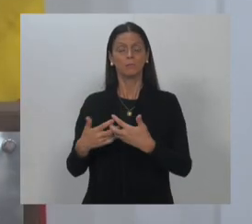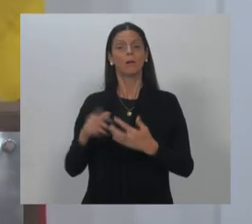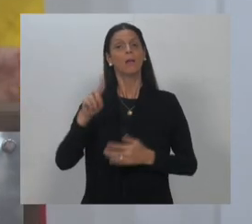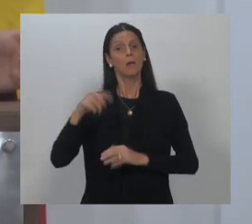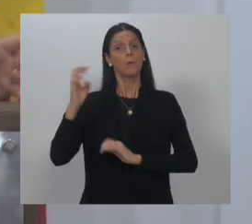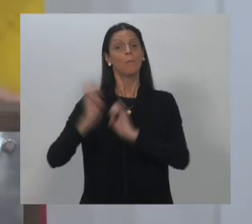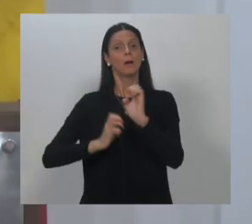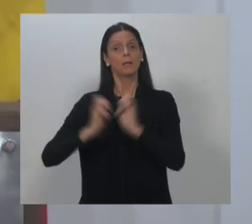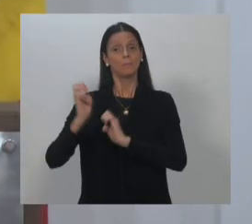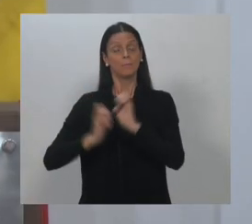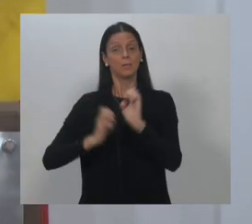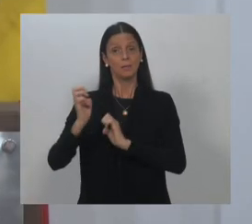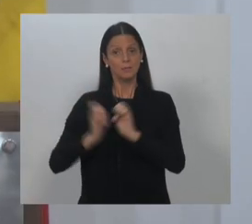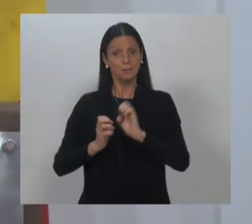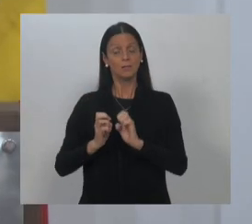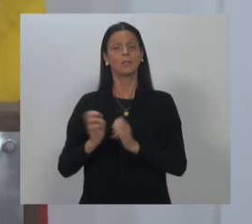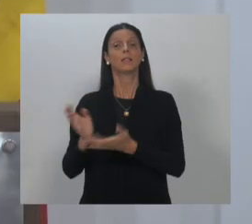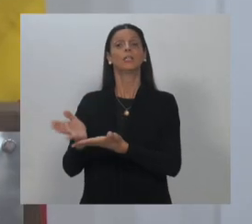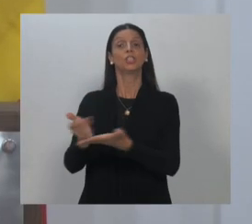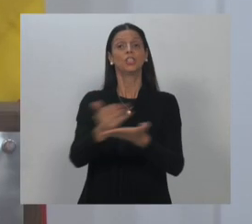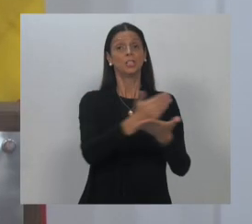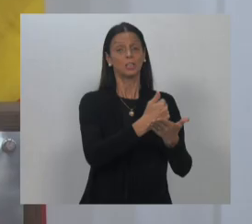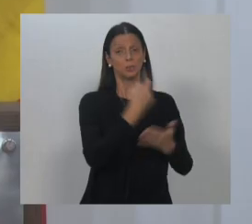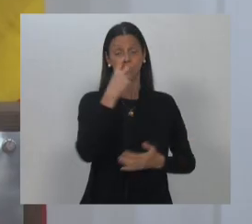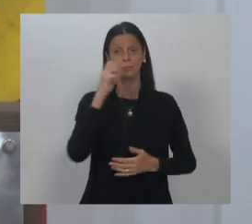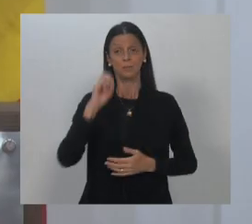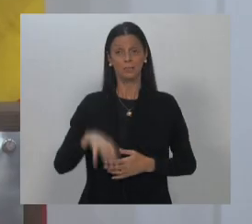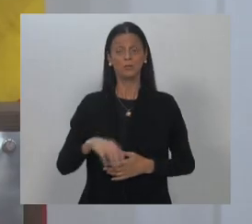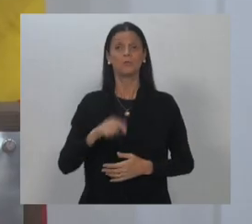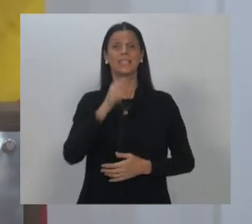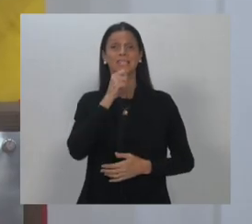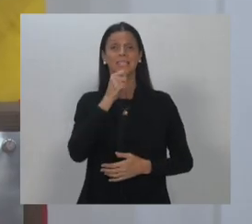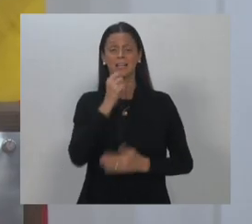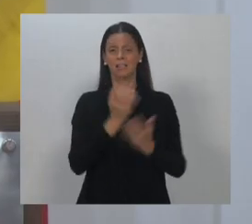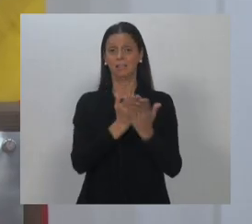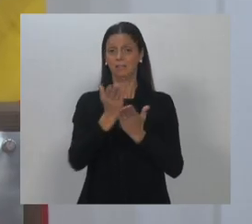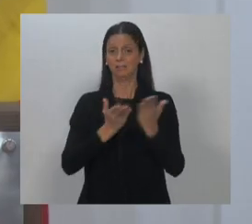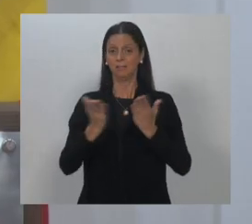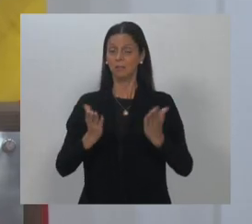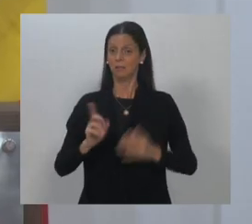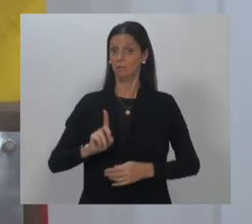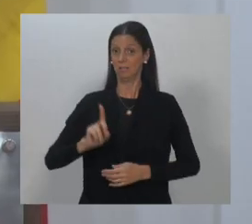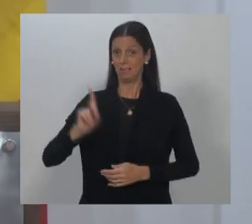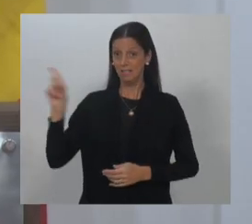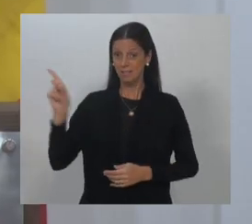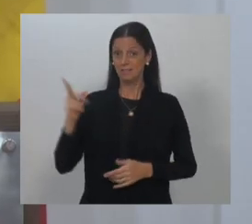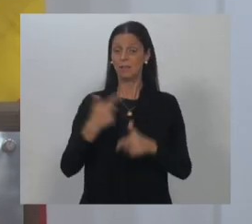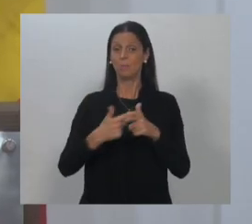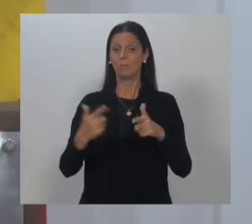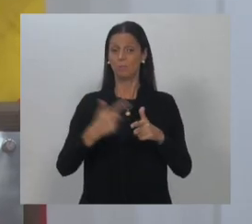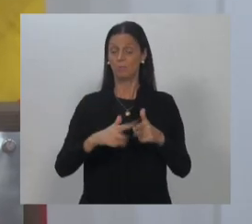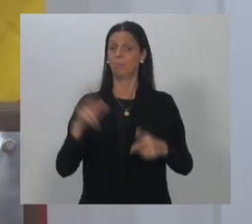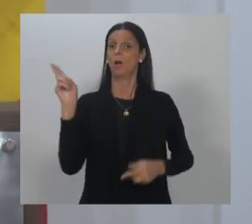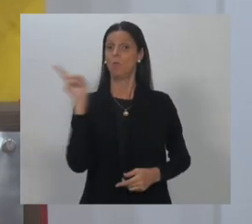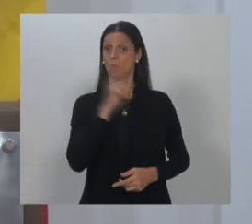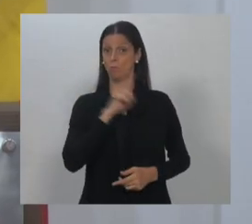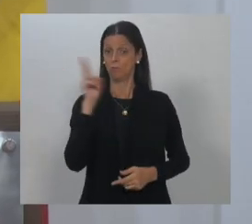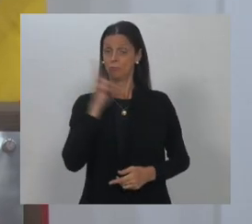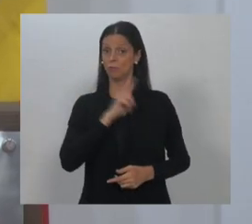sem licitação. Então, assim, senhores, isso aqui é um caso de muita urgência,